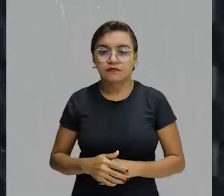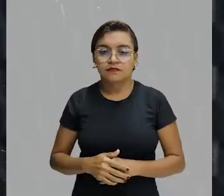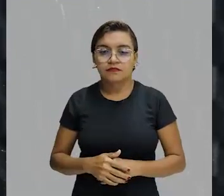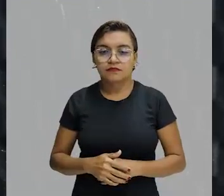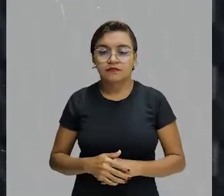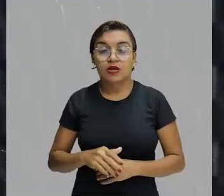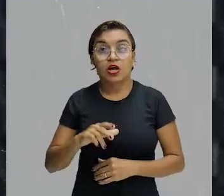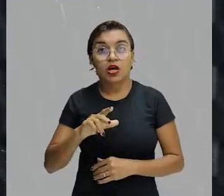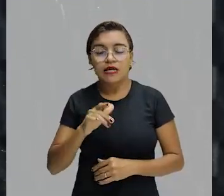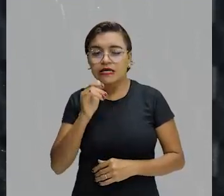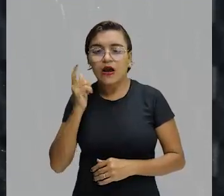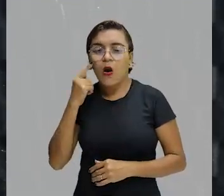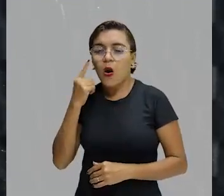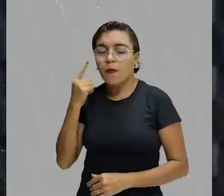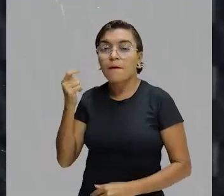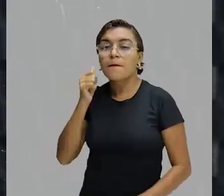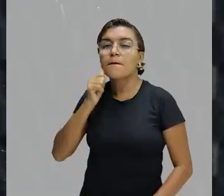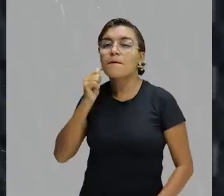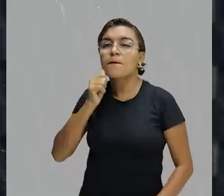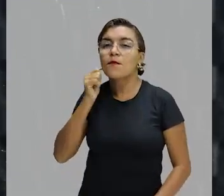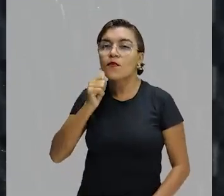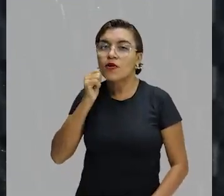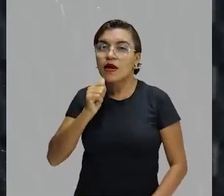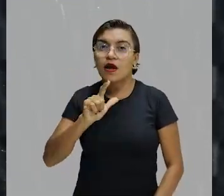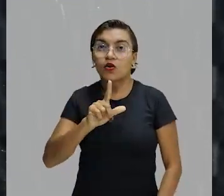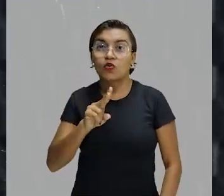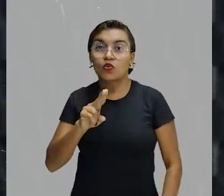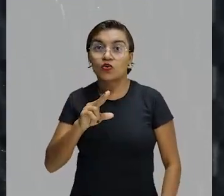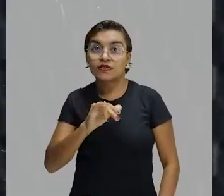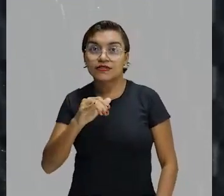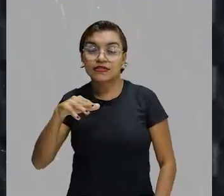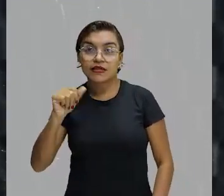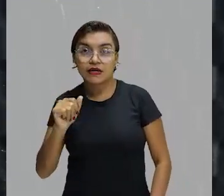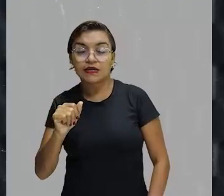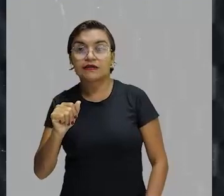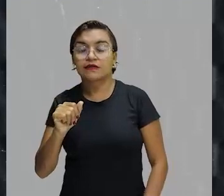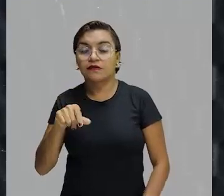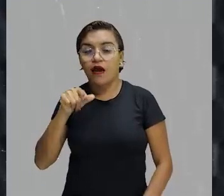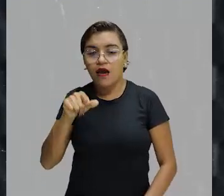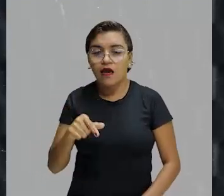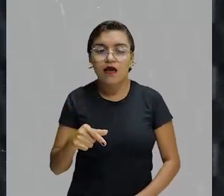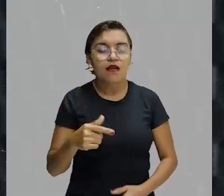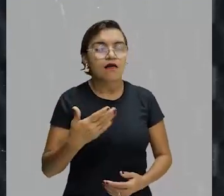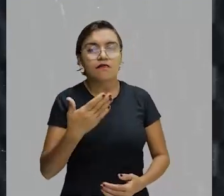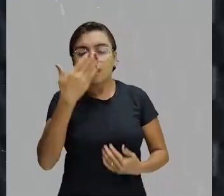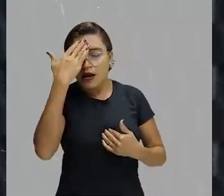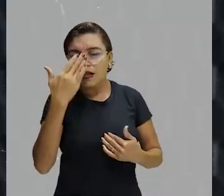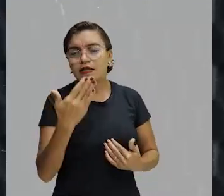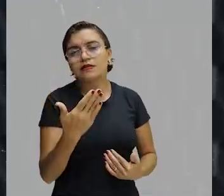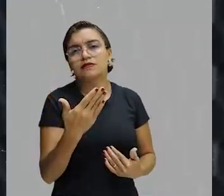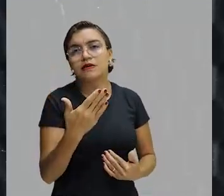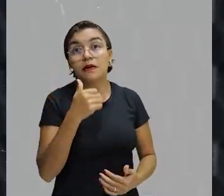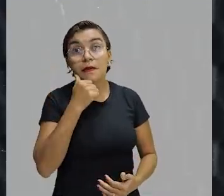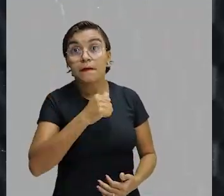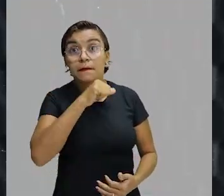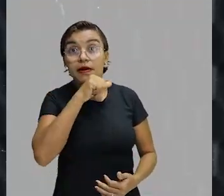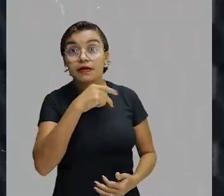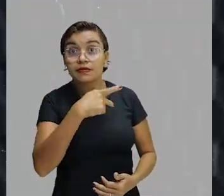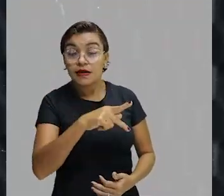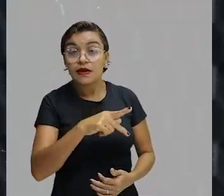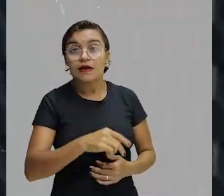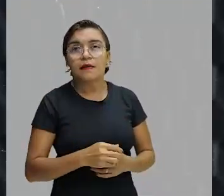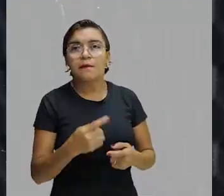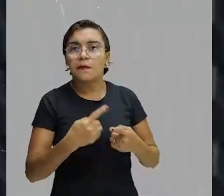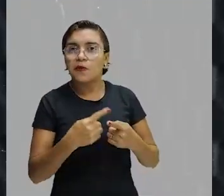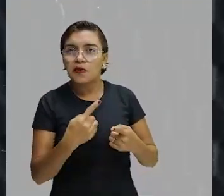agradecer a mãe dela pelo nascimento. Dizendo, mãe, por todo o cuidado, por eu ter nascido. Olha o que ela disse.